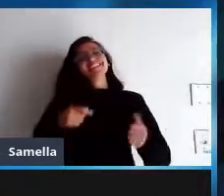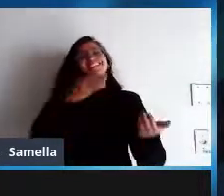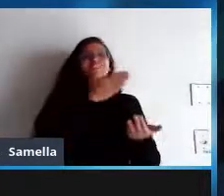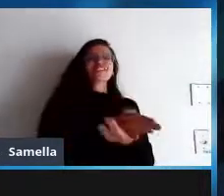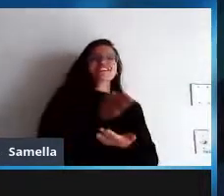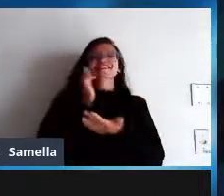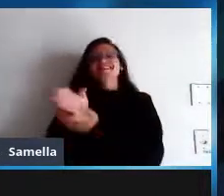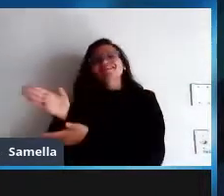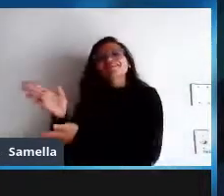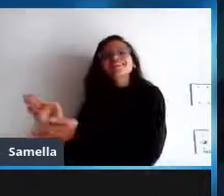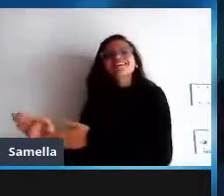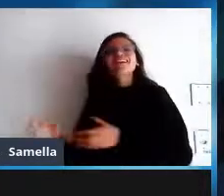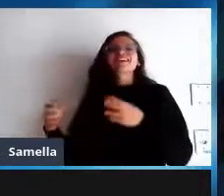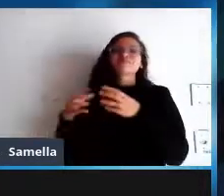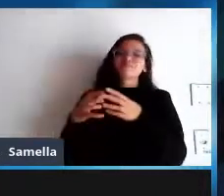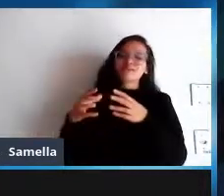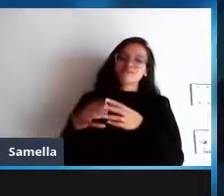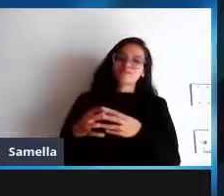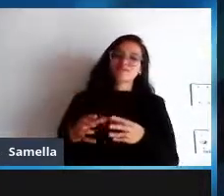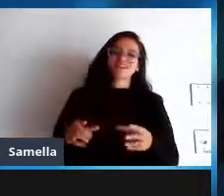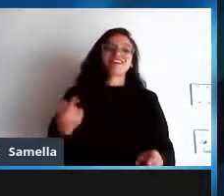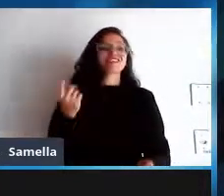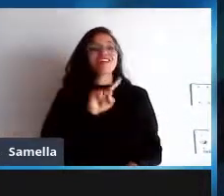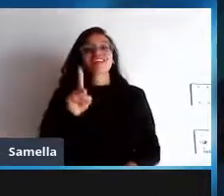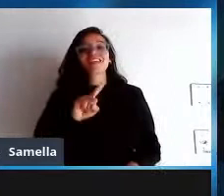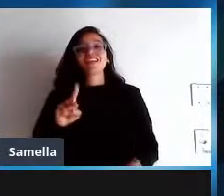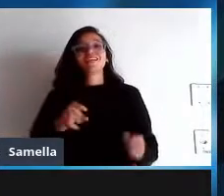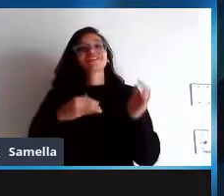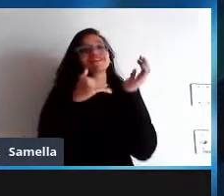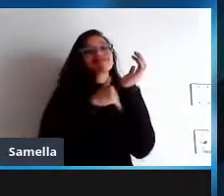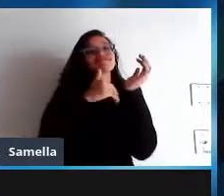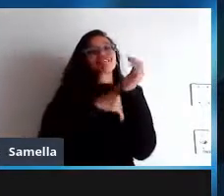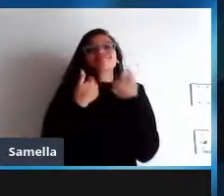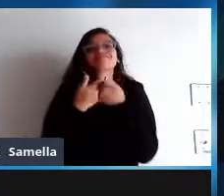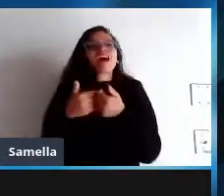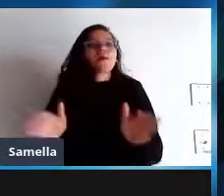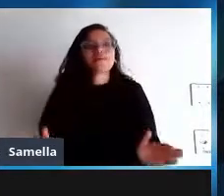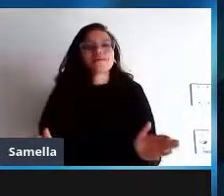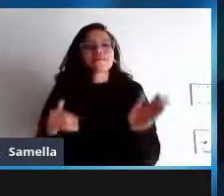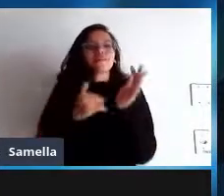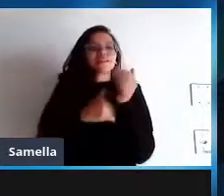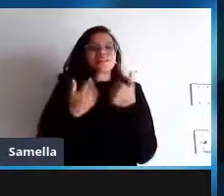pela comunidade não basta abrir o código tem que